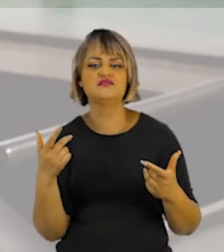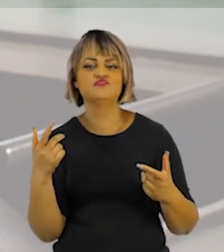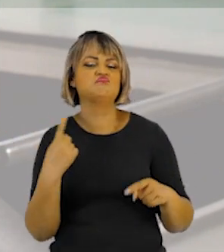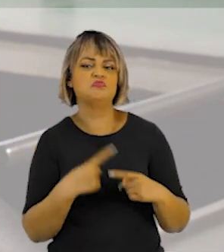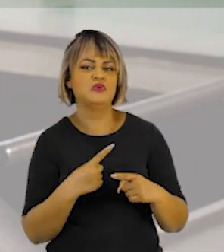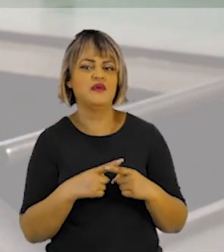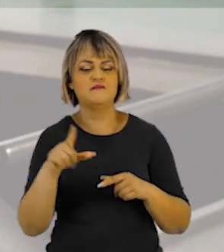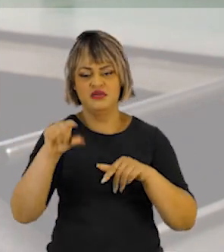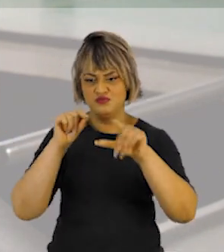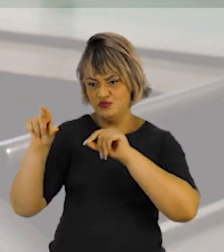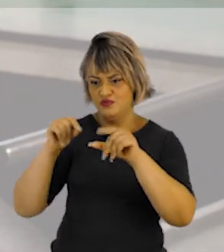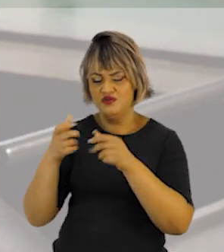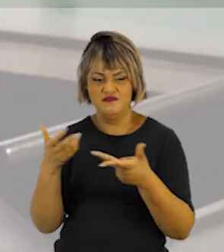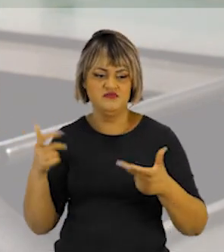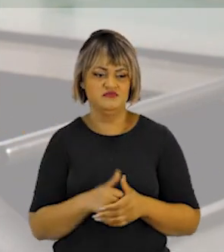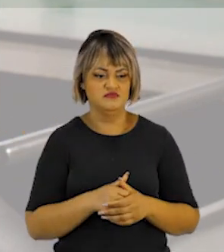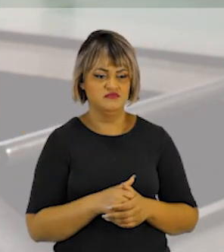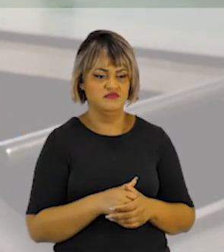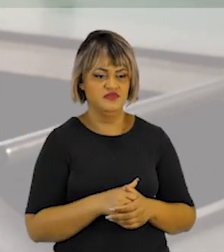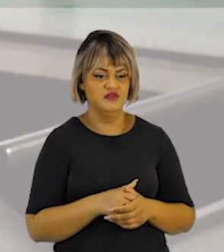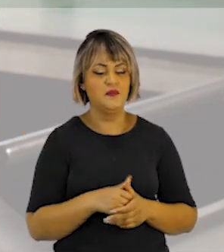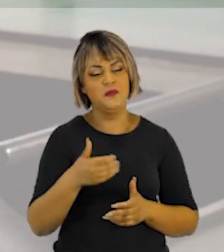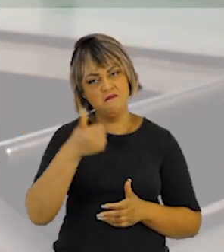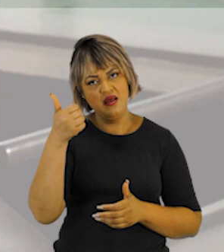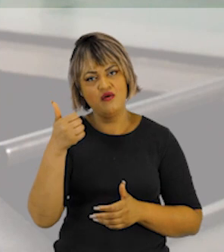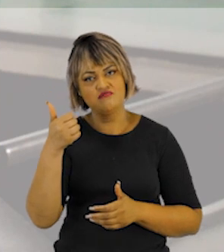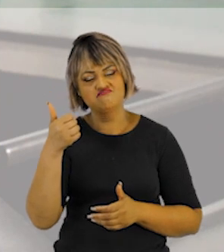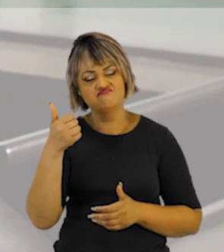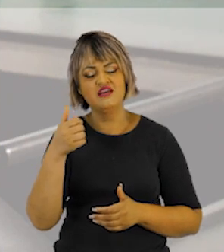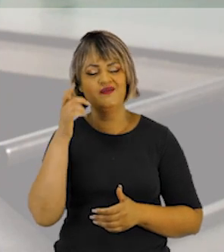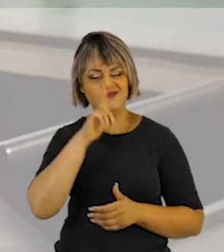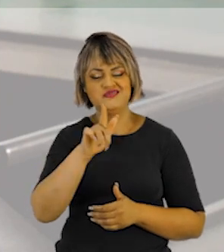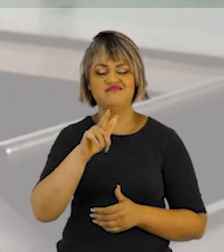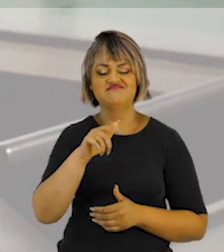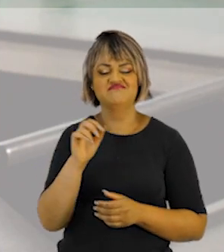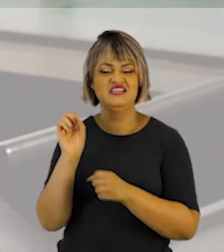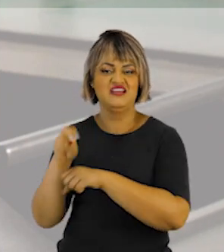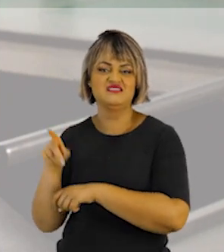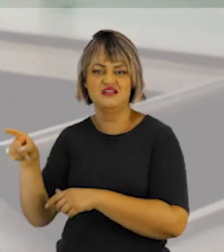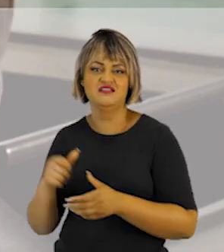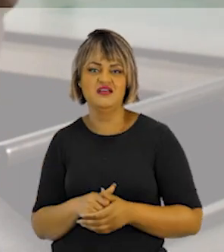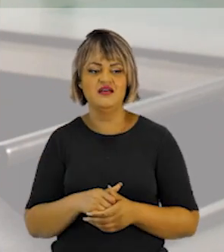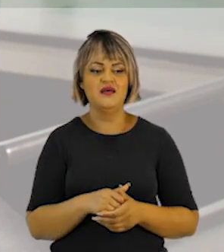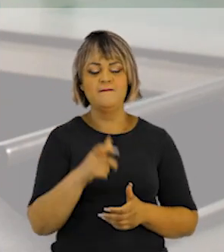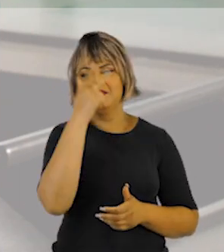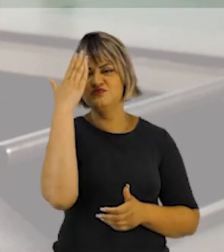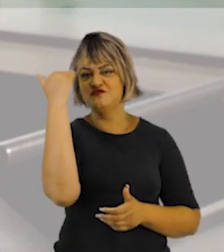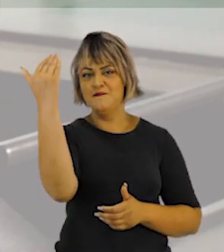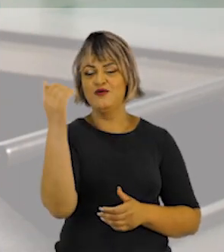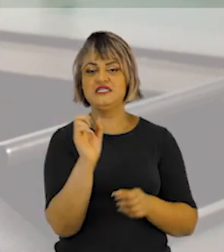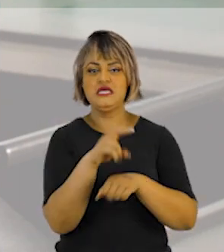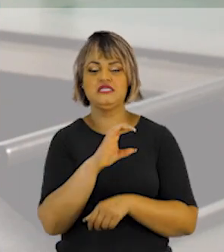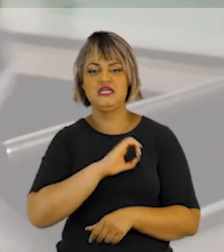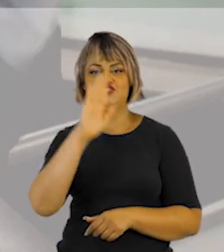grão em grão, a galinha enche o papo. Quanto mais votos o partido tiver, melhor, maior a chance dele conquistar mais cadeiras. Por que celebridades estão sendo